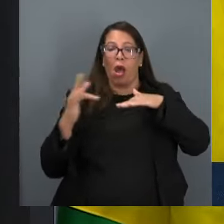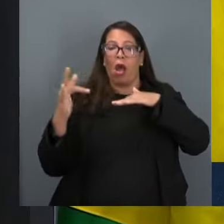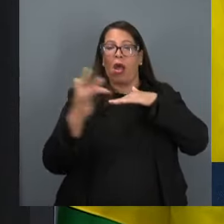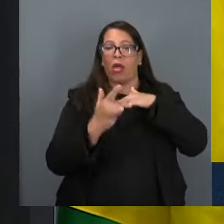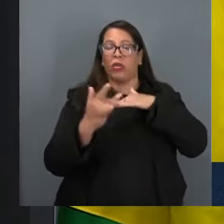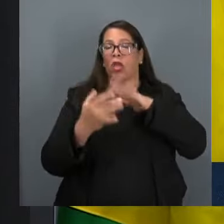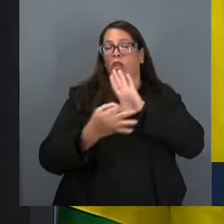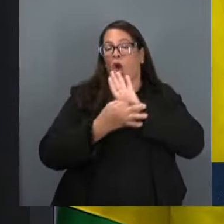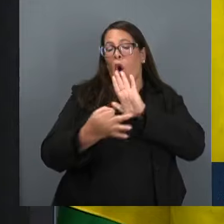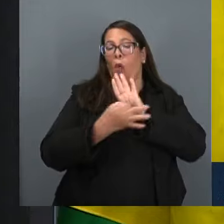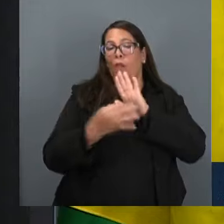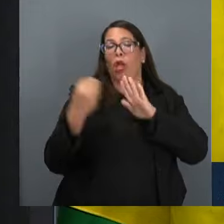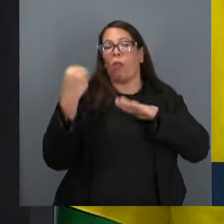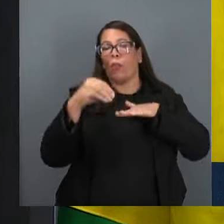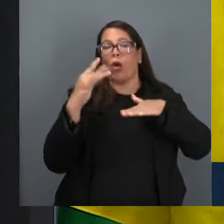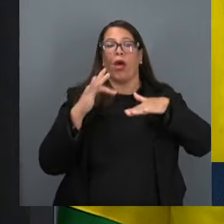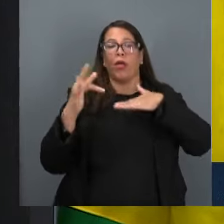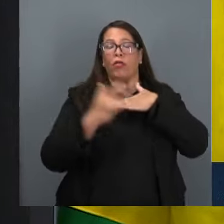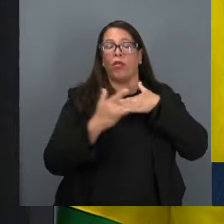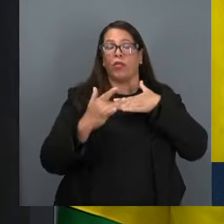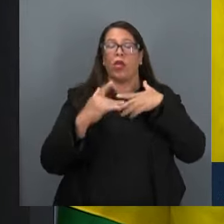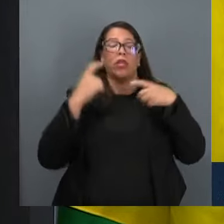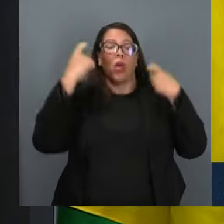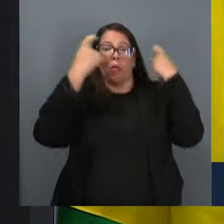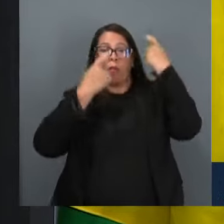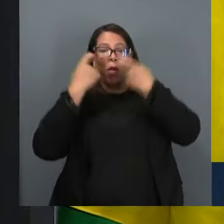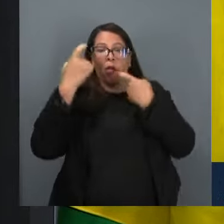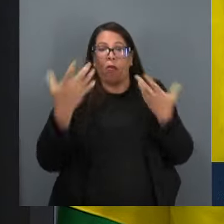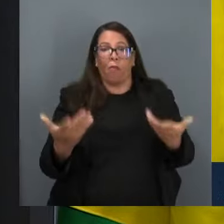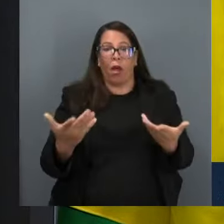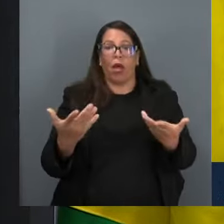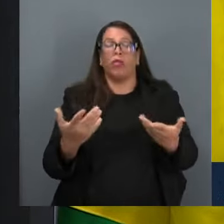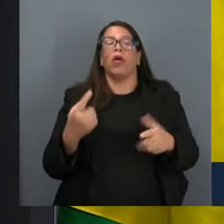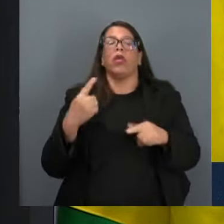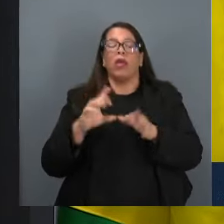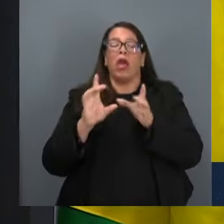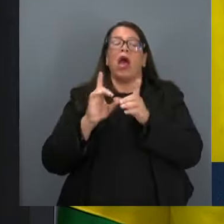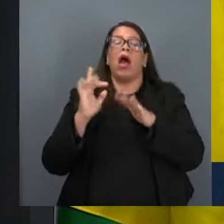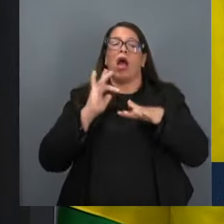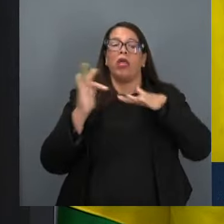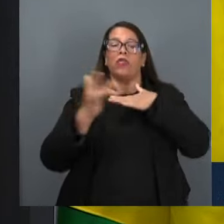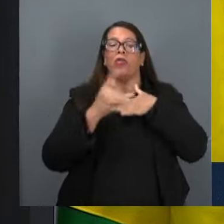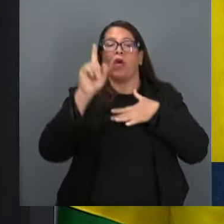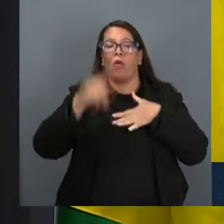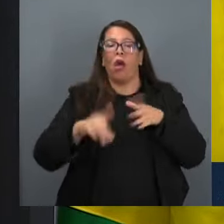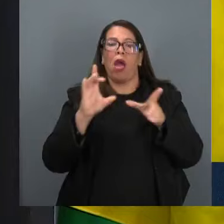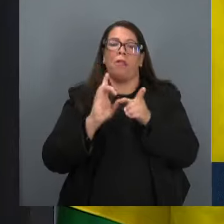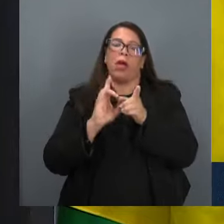nas redes sociais que vieram para democratizar a informação.